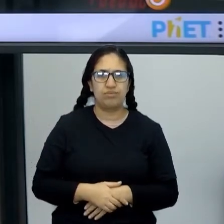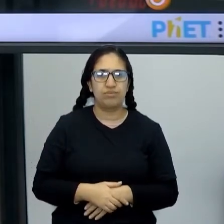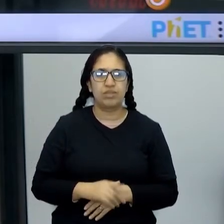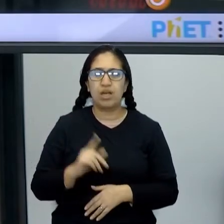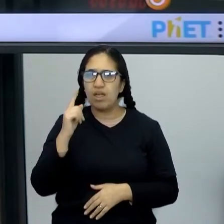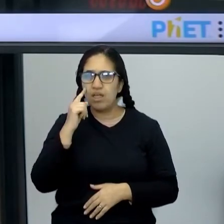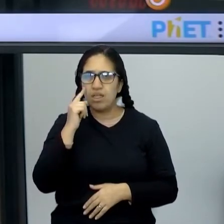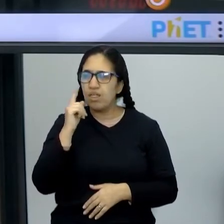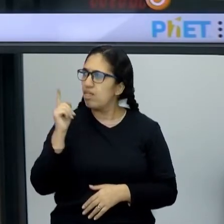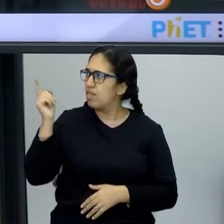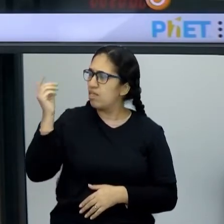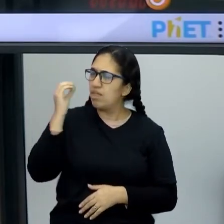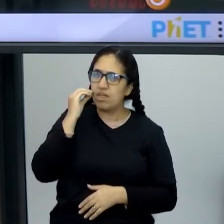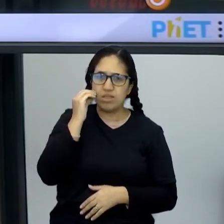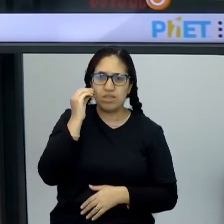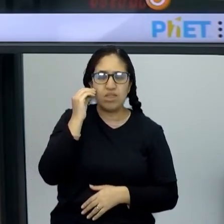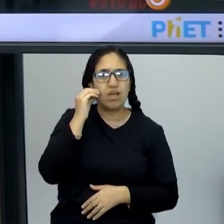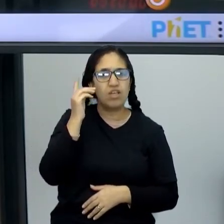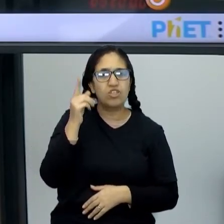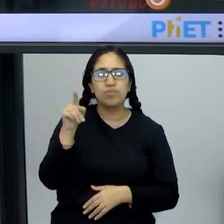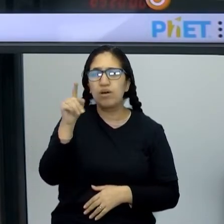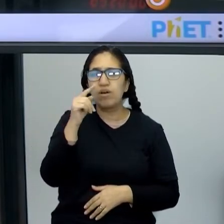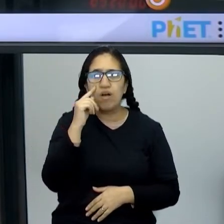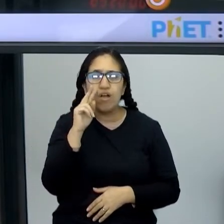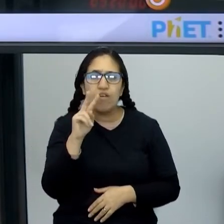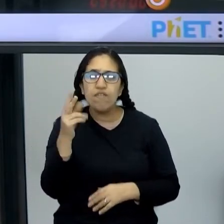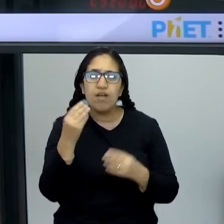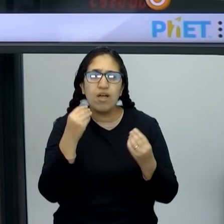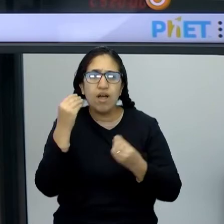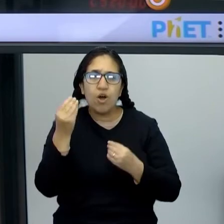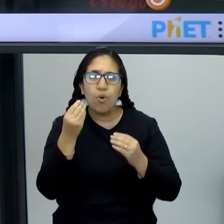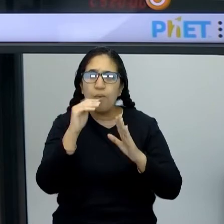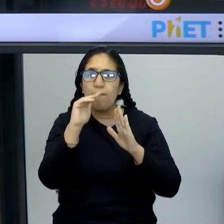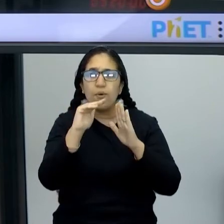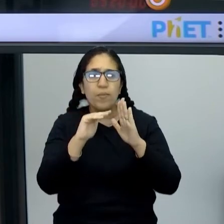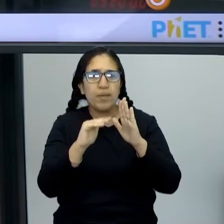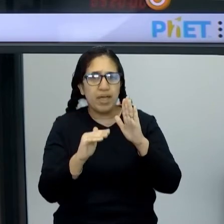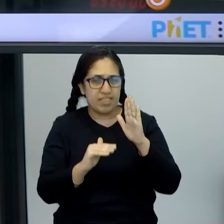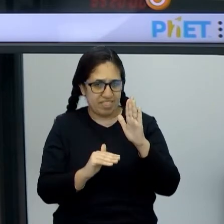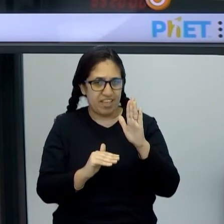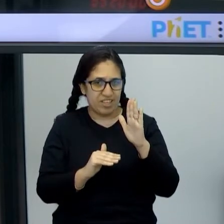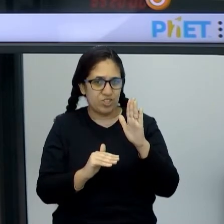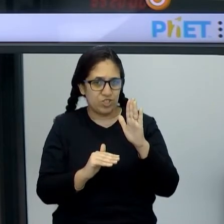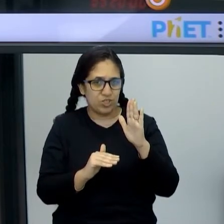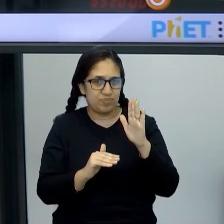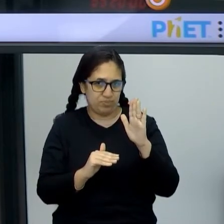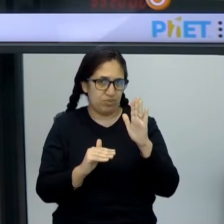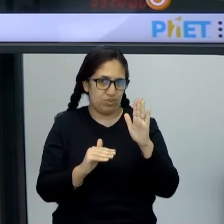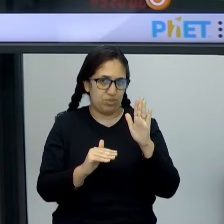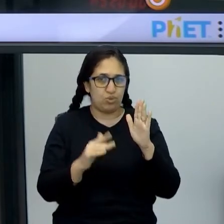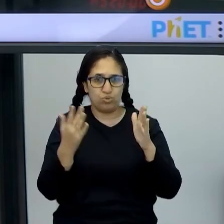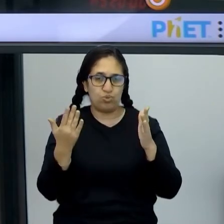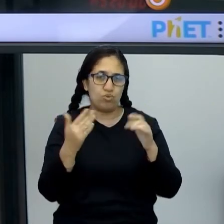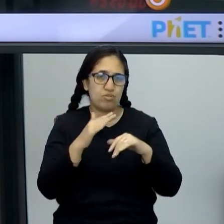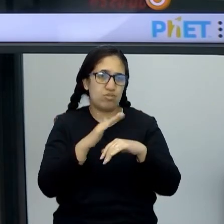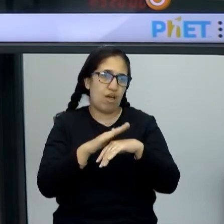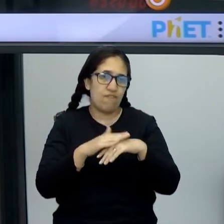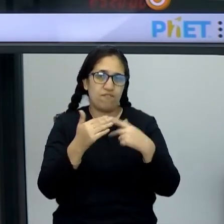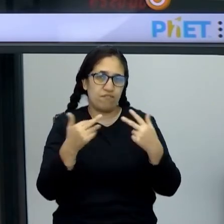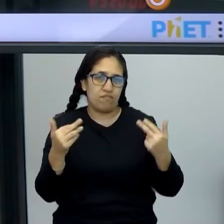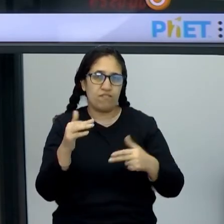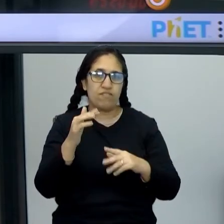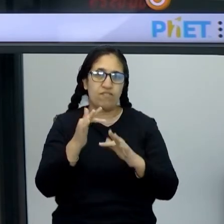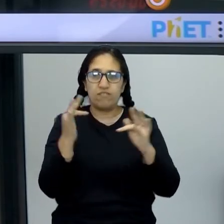Esse simulador aqui é só pra gente mostrar como que são as propriedades dos estados físicos, como são as